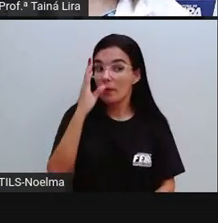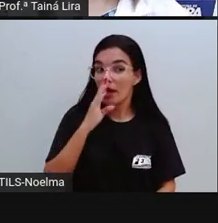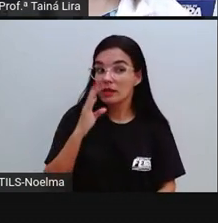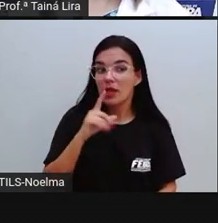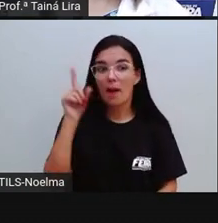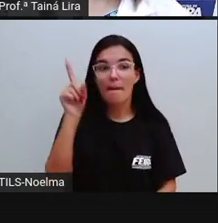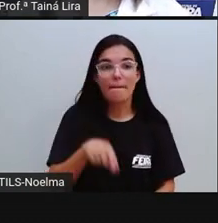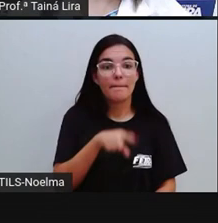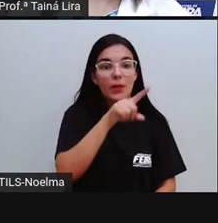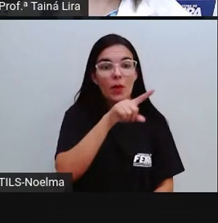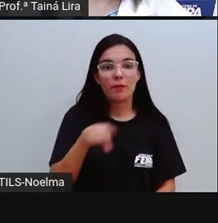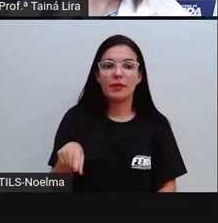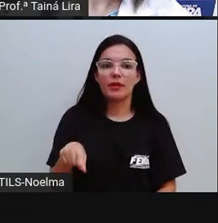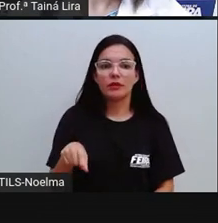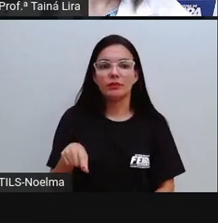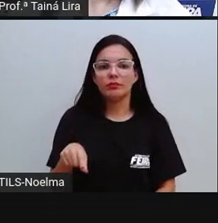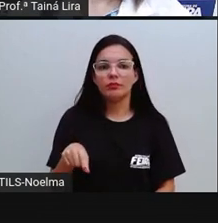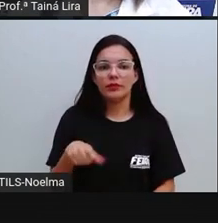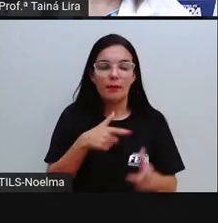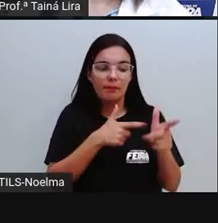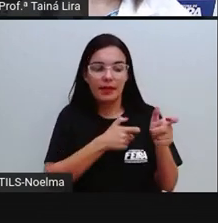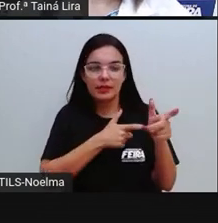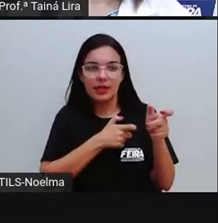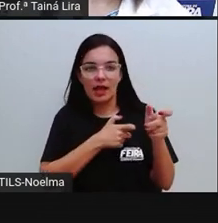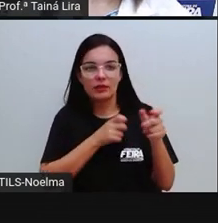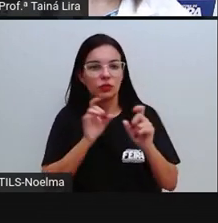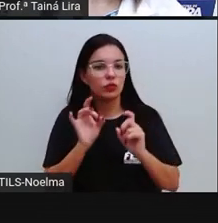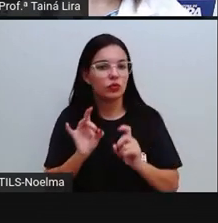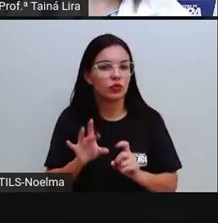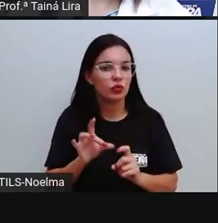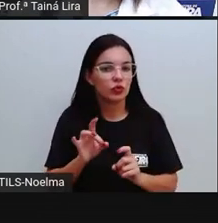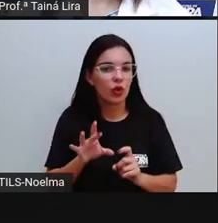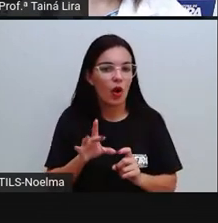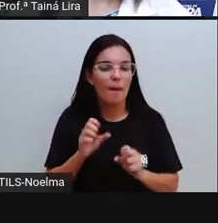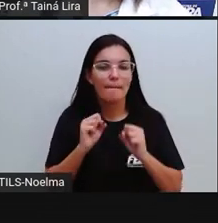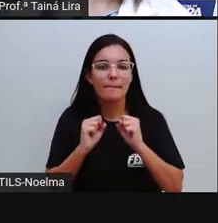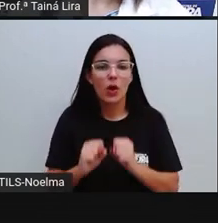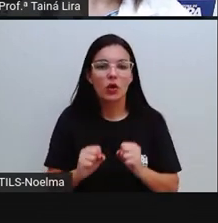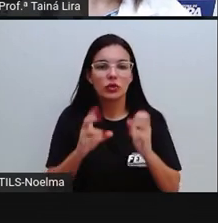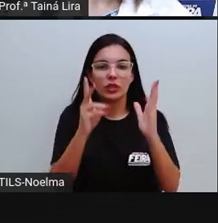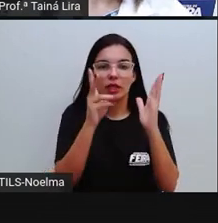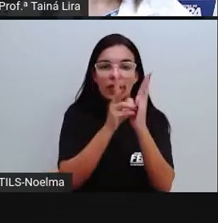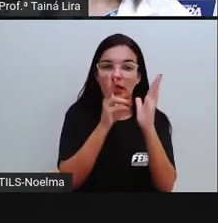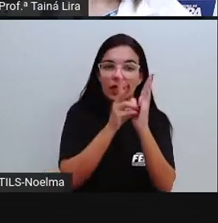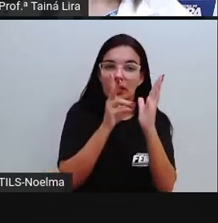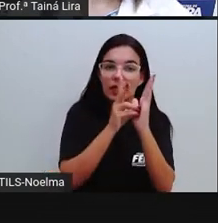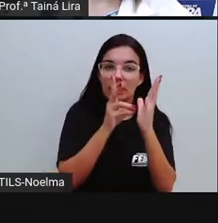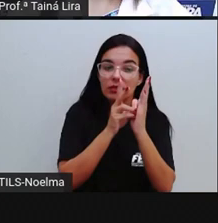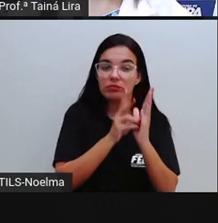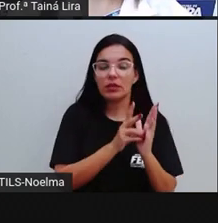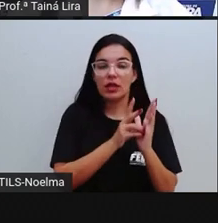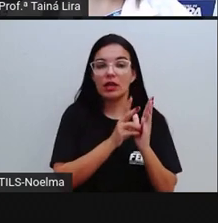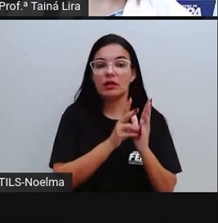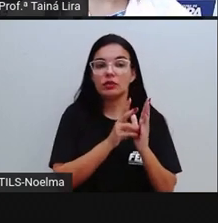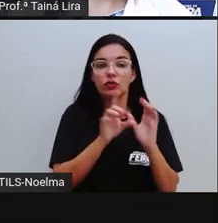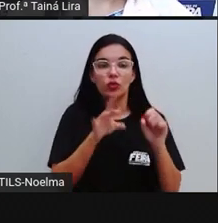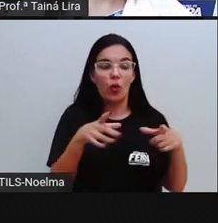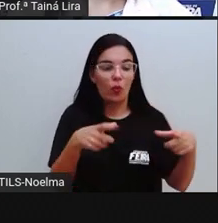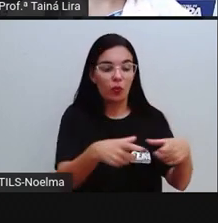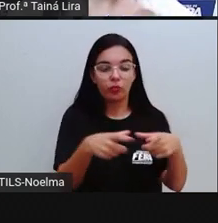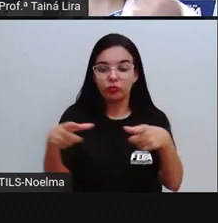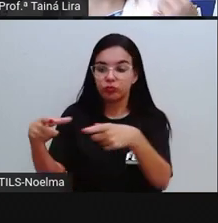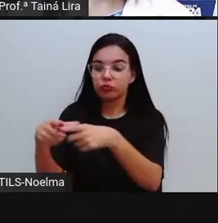ela só é permitida, né, nas comunidades indígenas, tá? Ou regiões onde